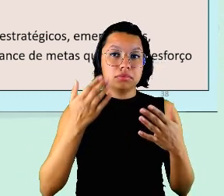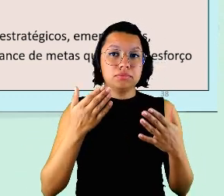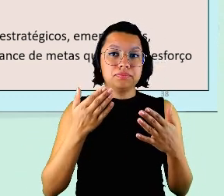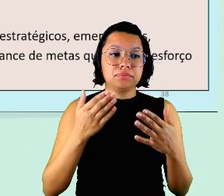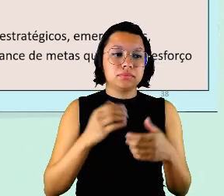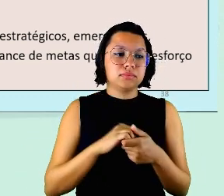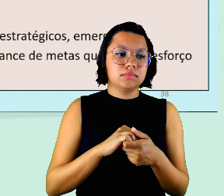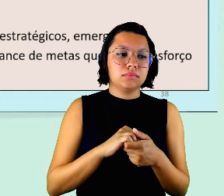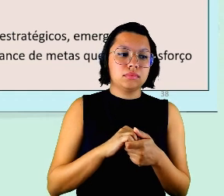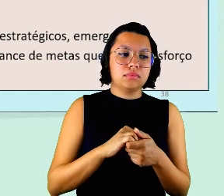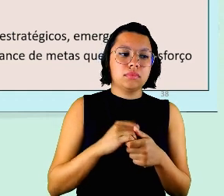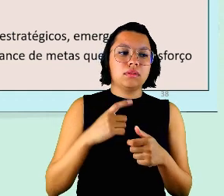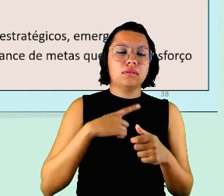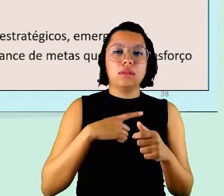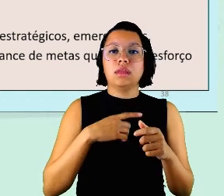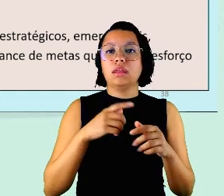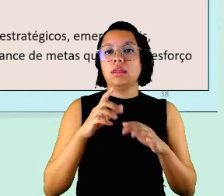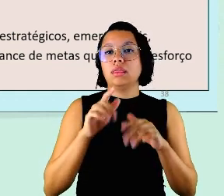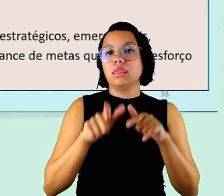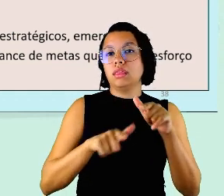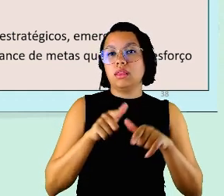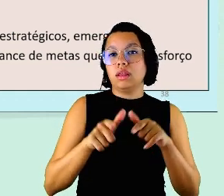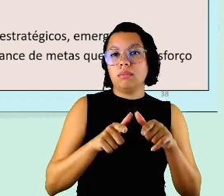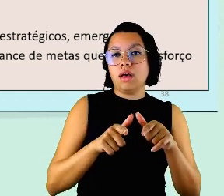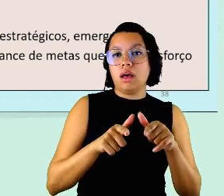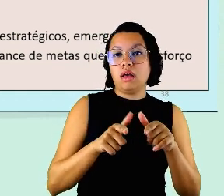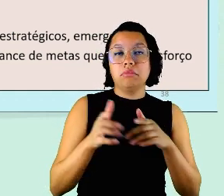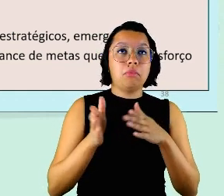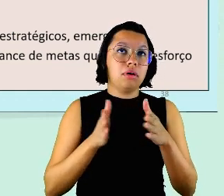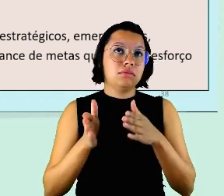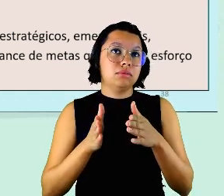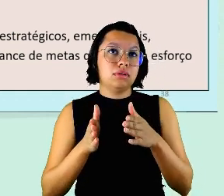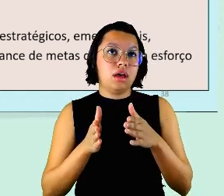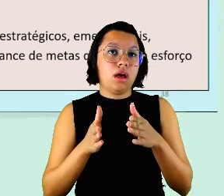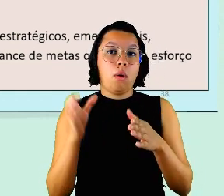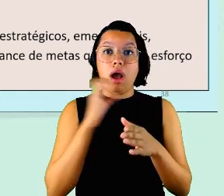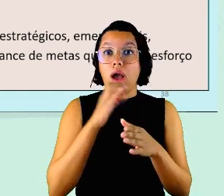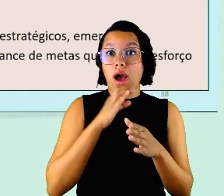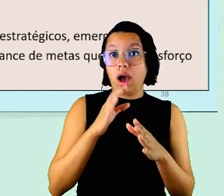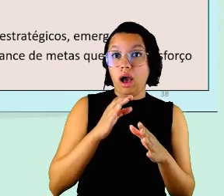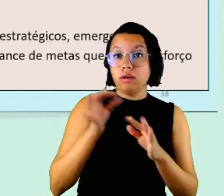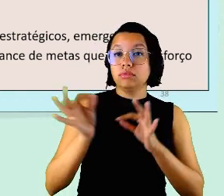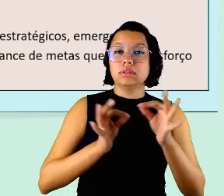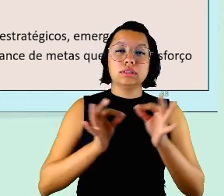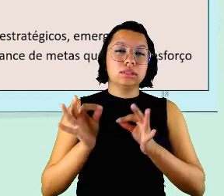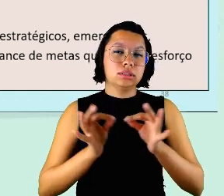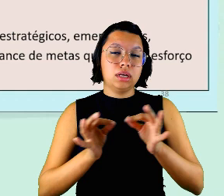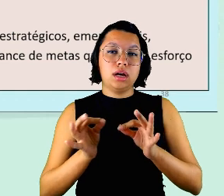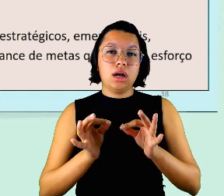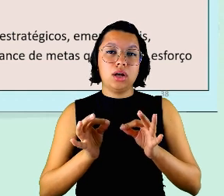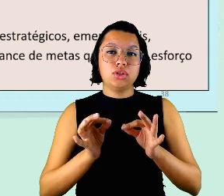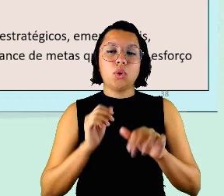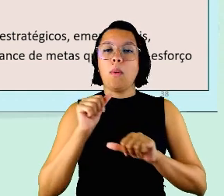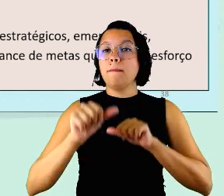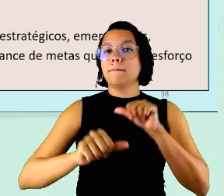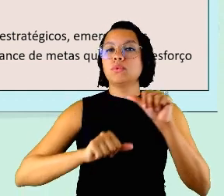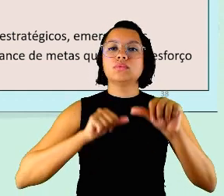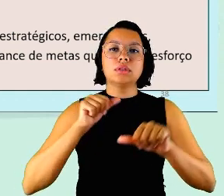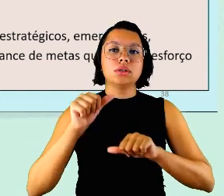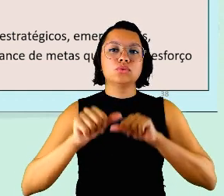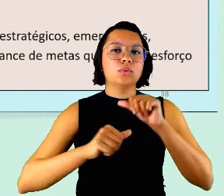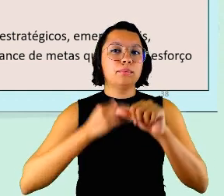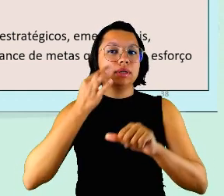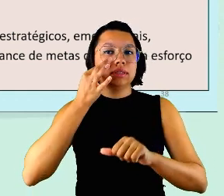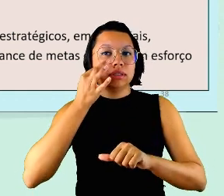trabalhos emergenciais estratégicos e fazer períodos alternando presencial com o